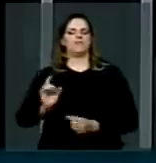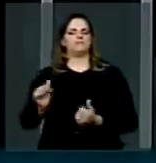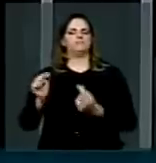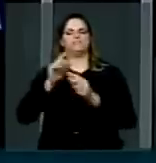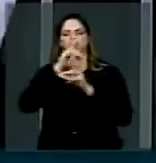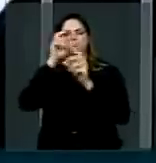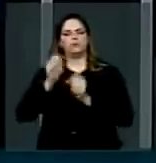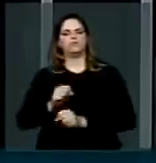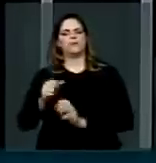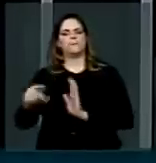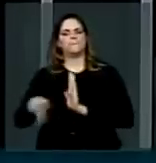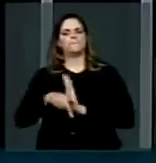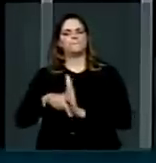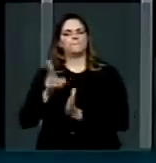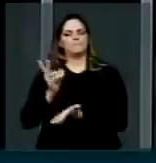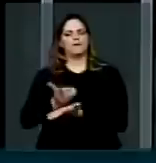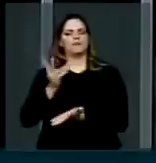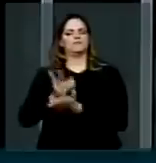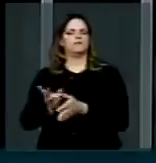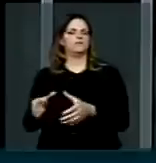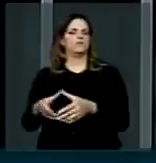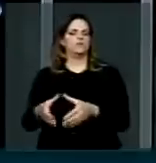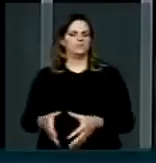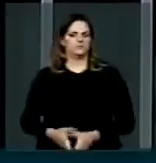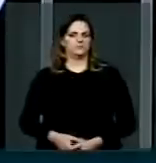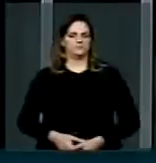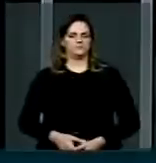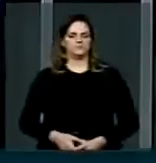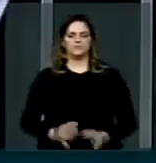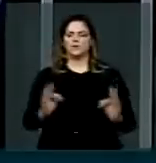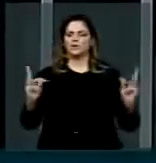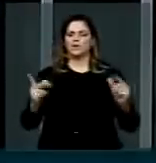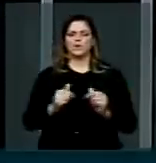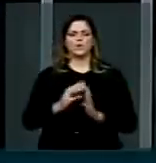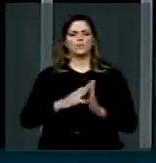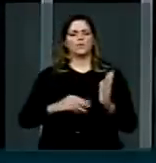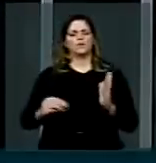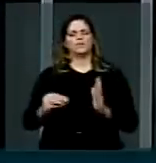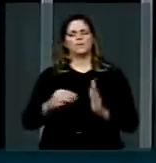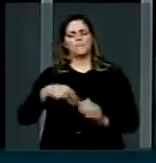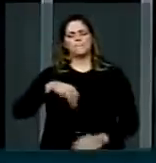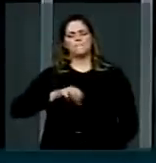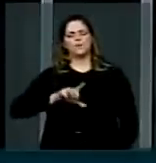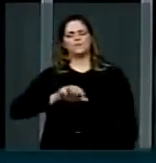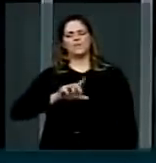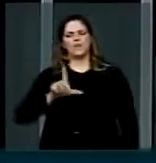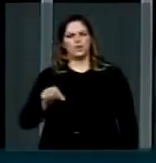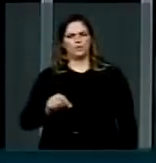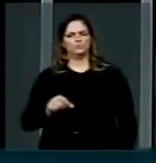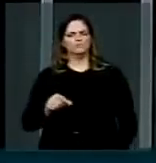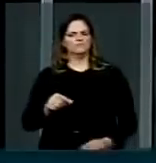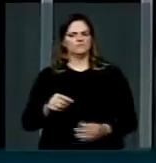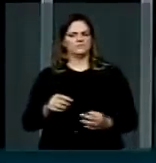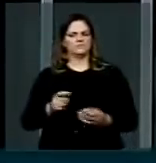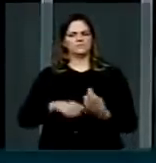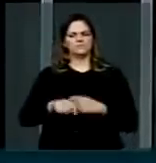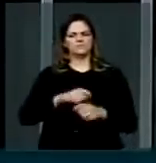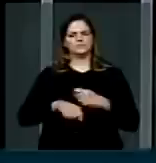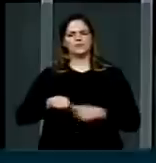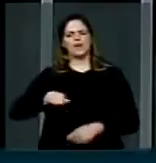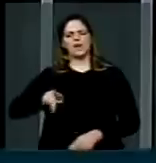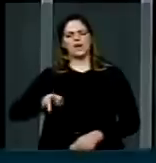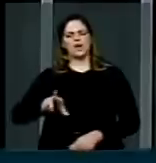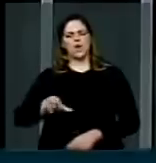poder? Porque o próprio modelo econômico brasileiro, baseado inclusive no agronegócio também e na hegemonia do capital financeiro,